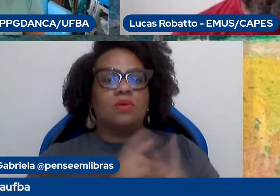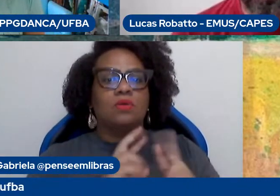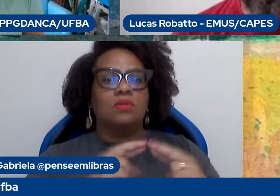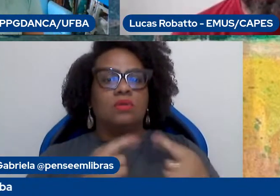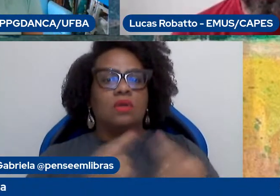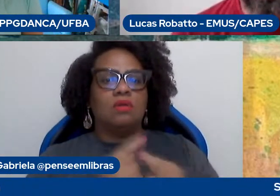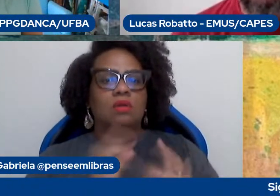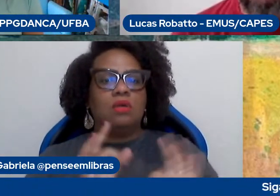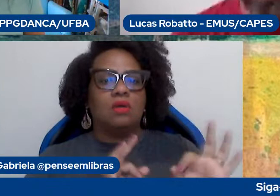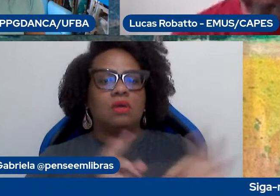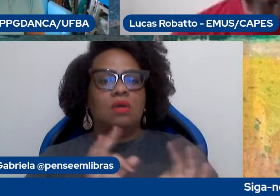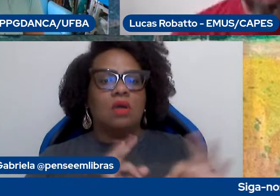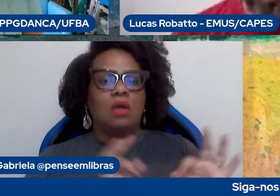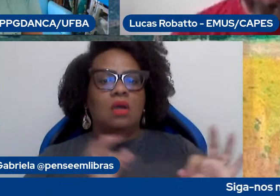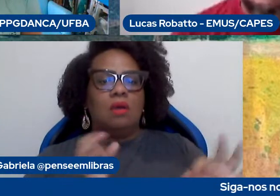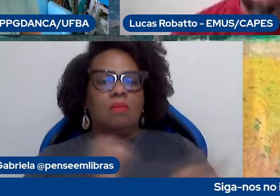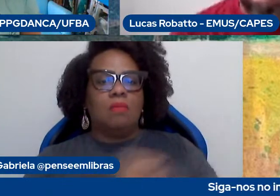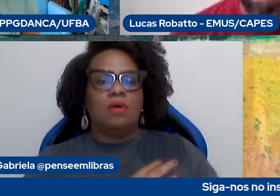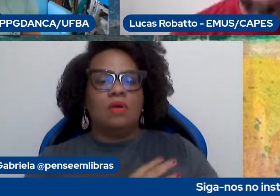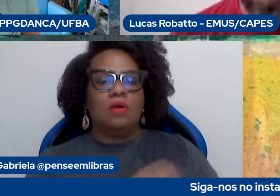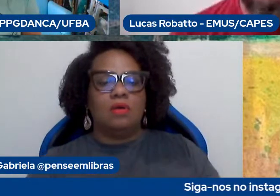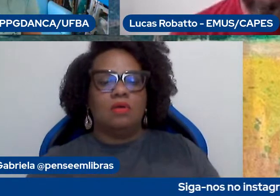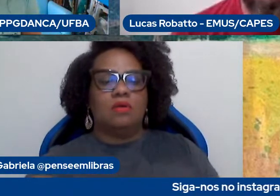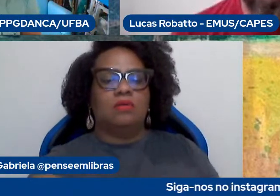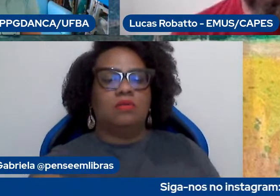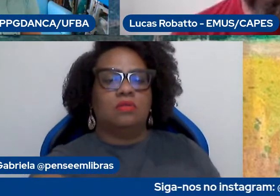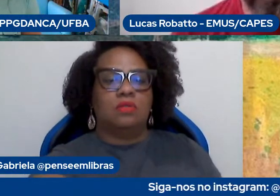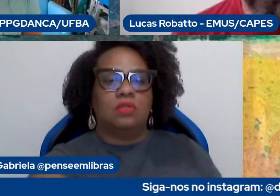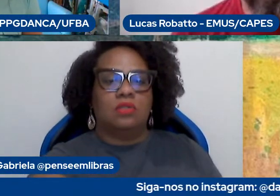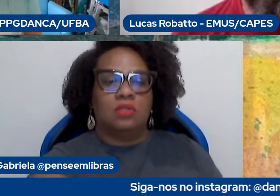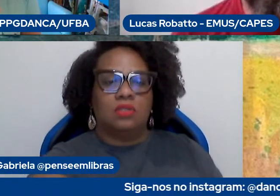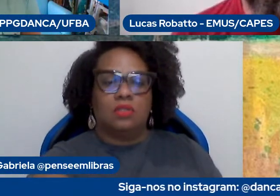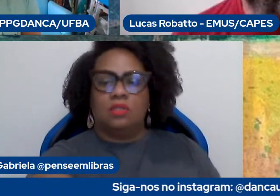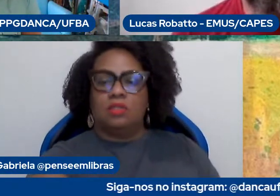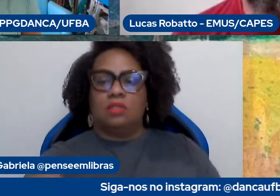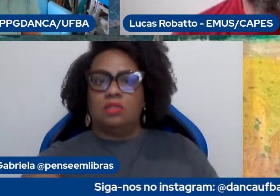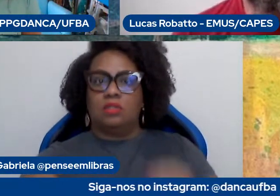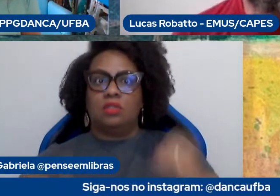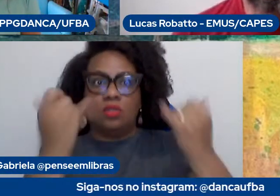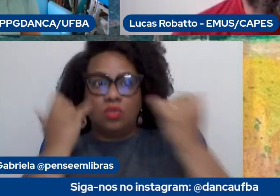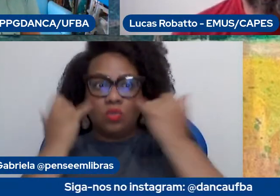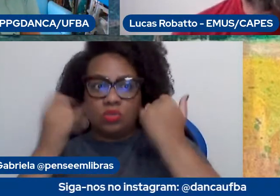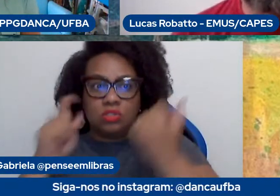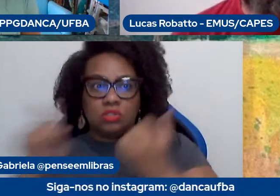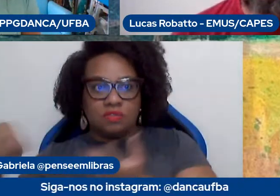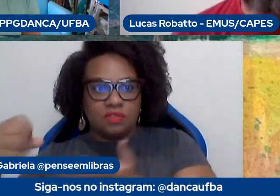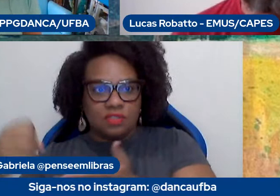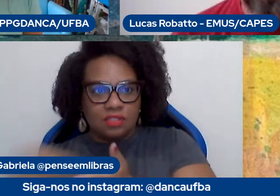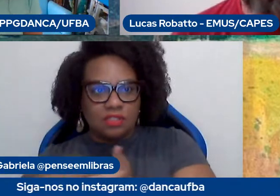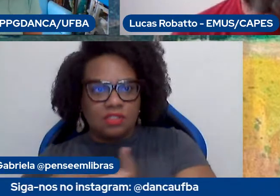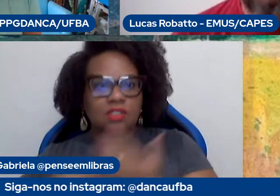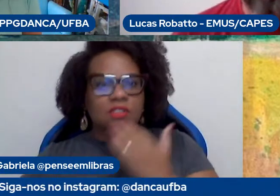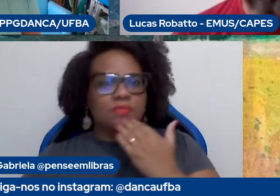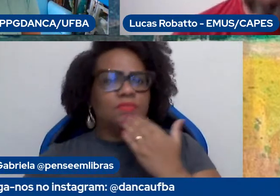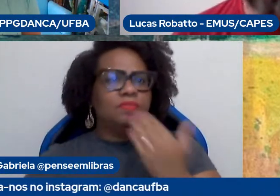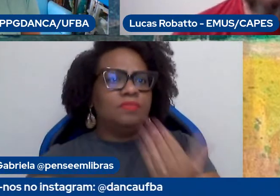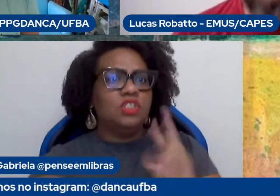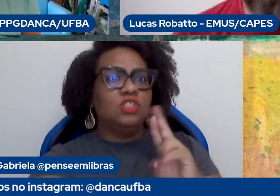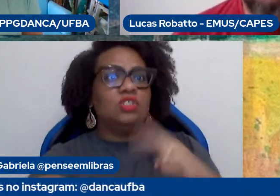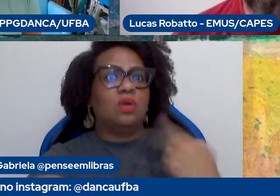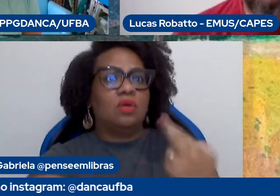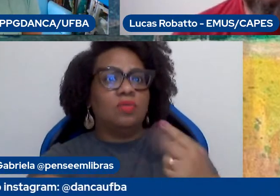mais uma notícia da CAPES, aí vocês nos escreveram, a gente pediu uma reunião, foi um dia depois,